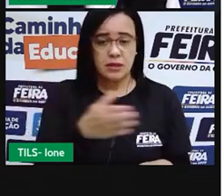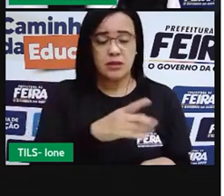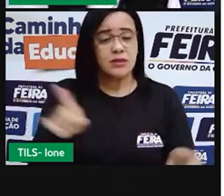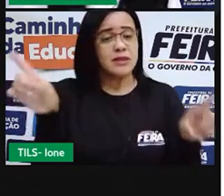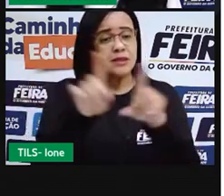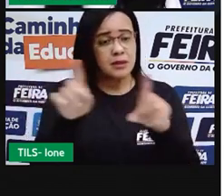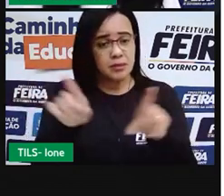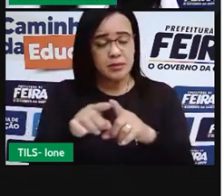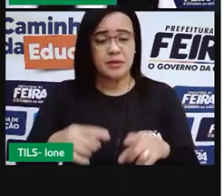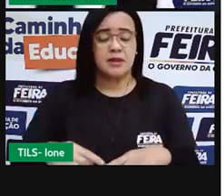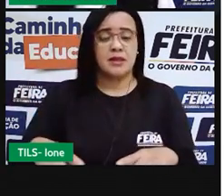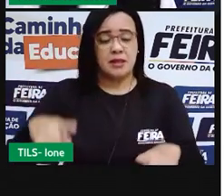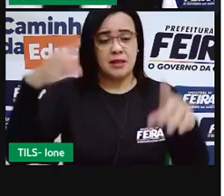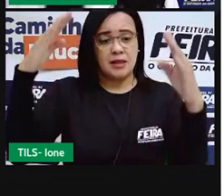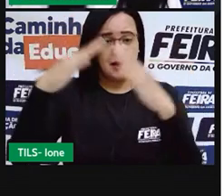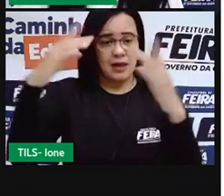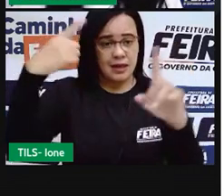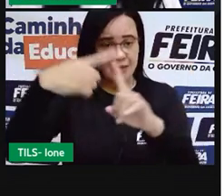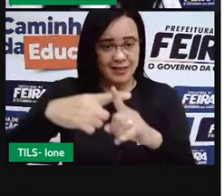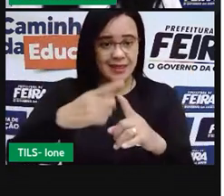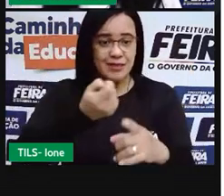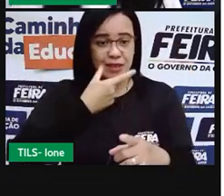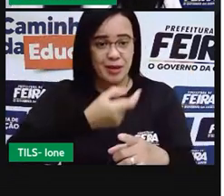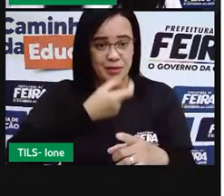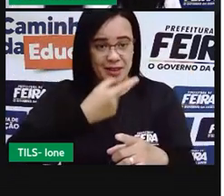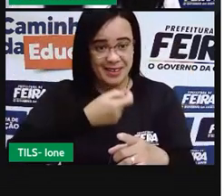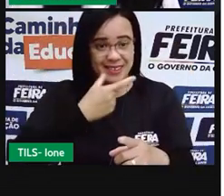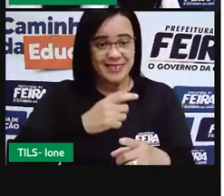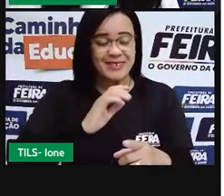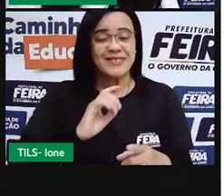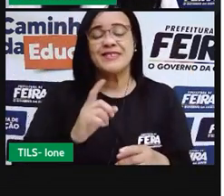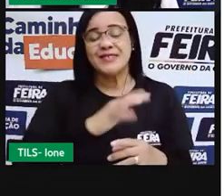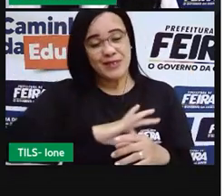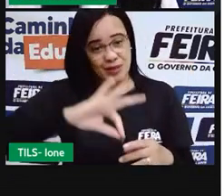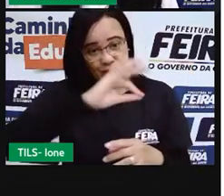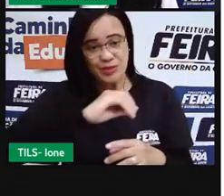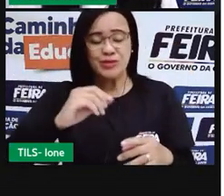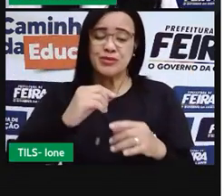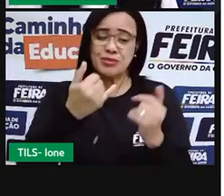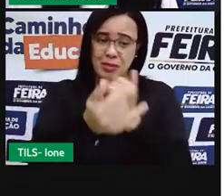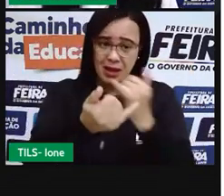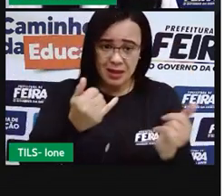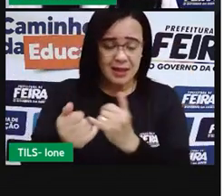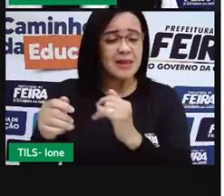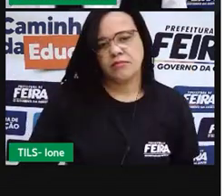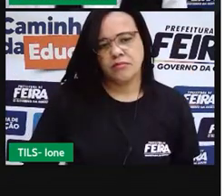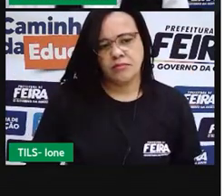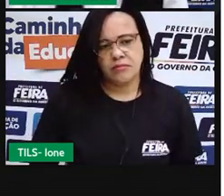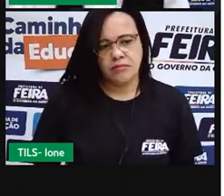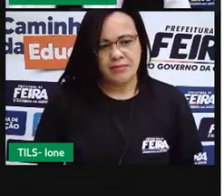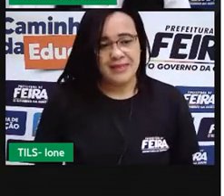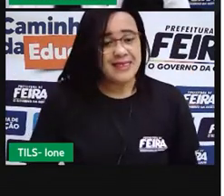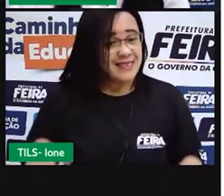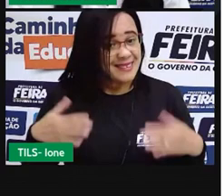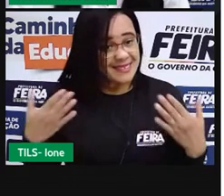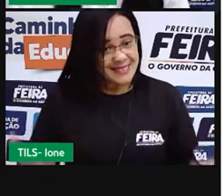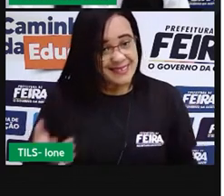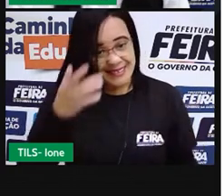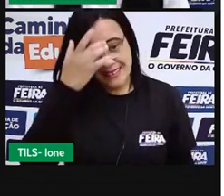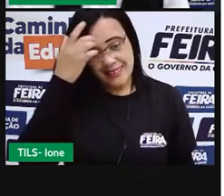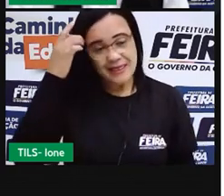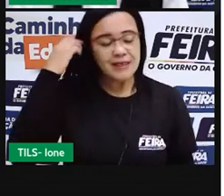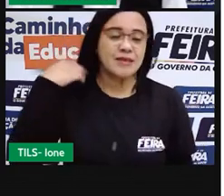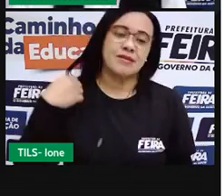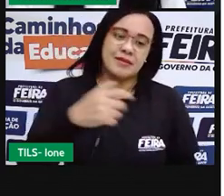Você já visitou algum desses casarões ou dessas igrejas? Então, crianças,